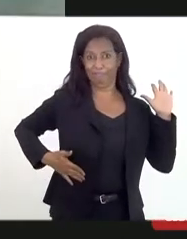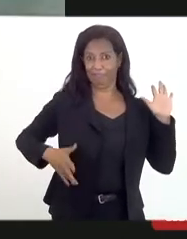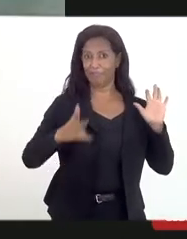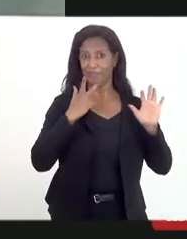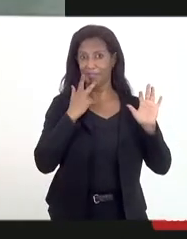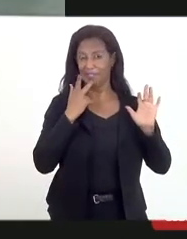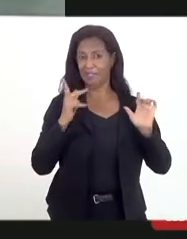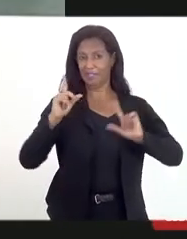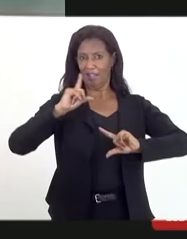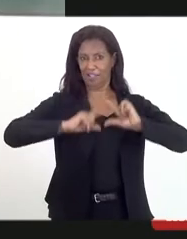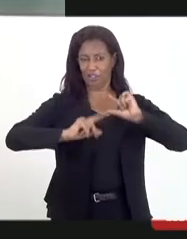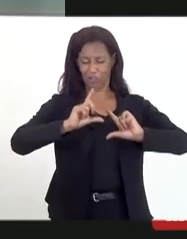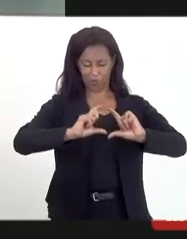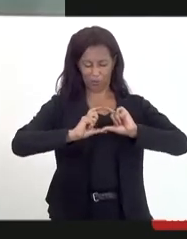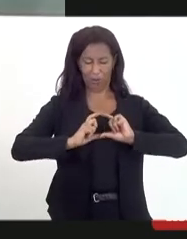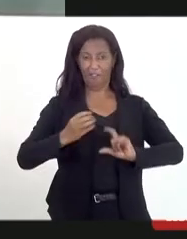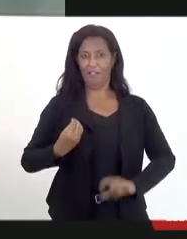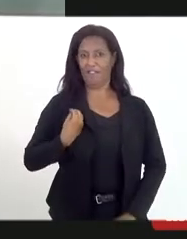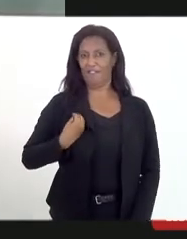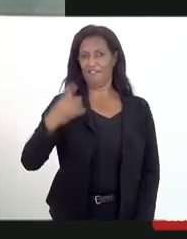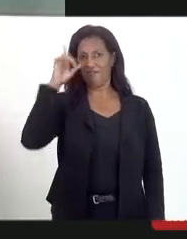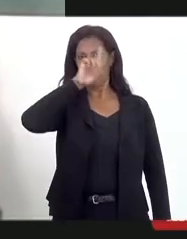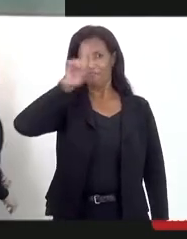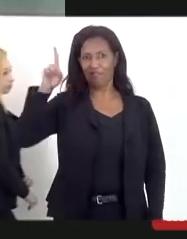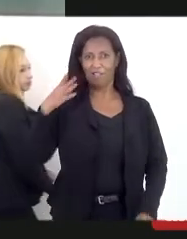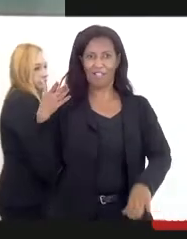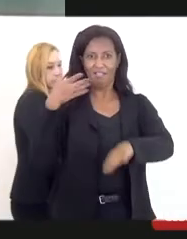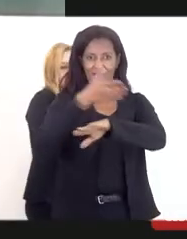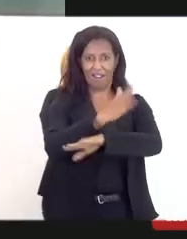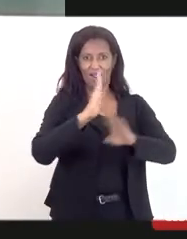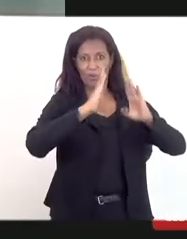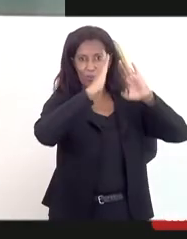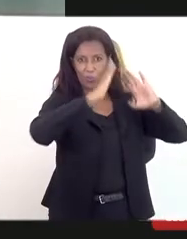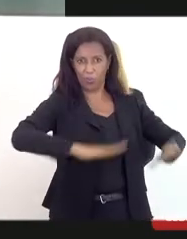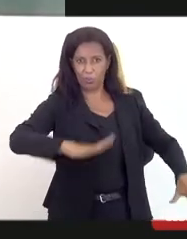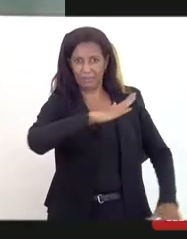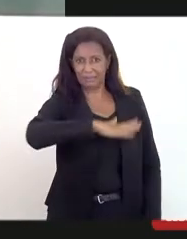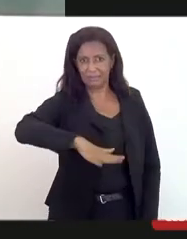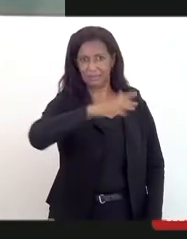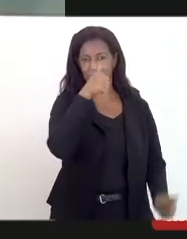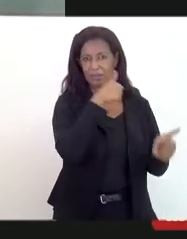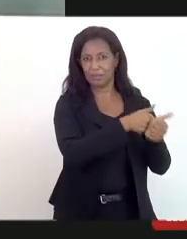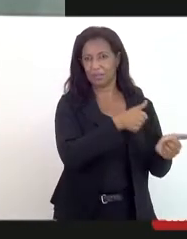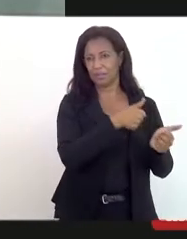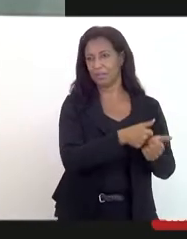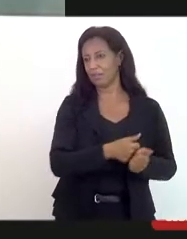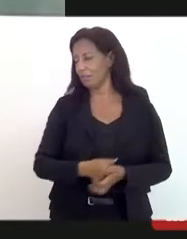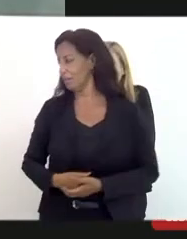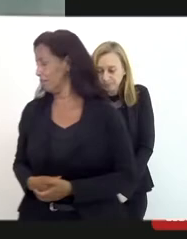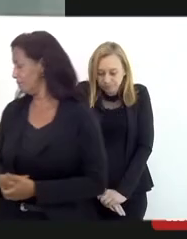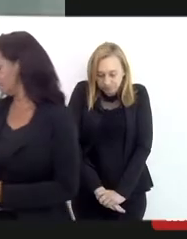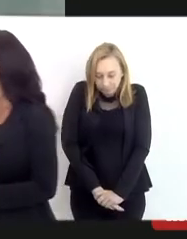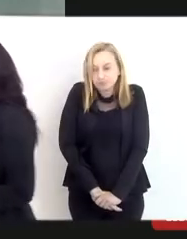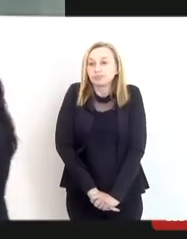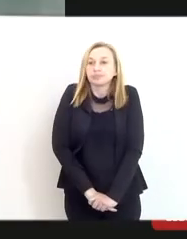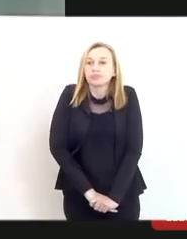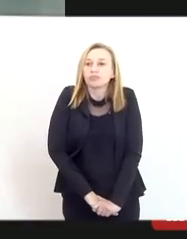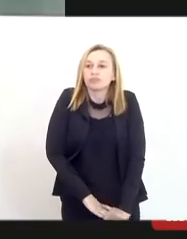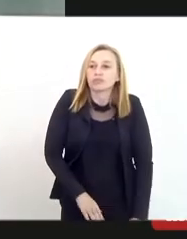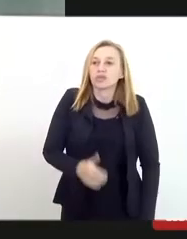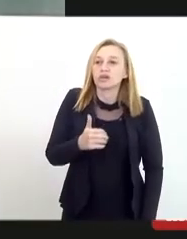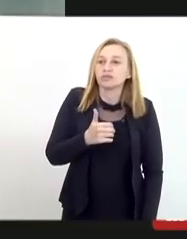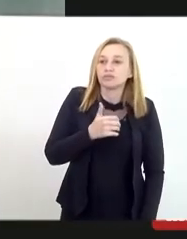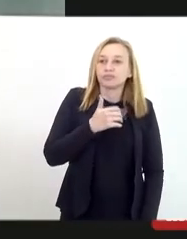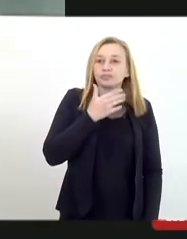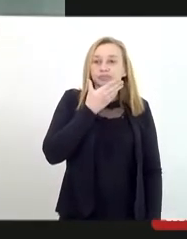cultuar ao Deus vivo, eles invadiram o terreiro e obrigaram ao pai de santo